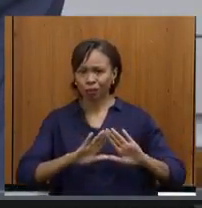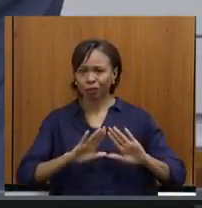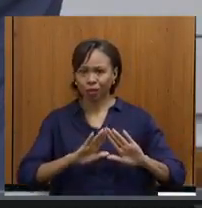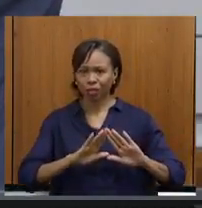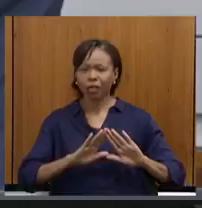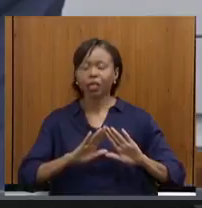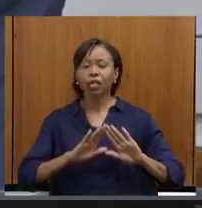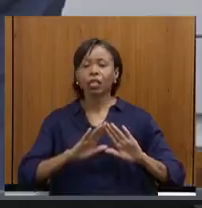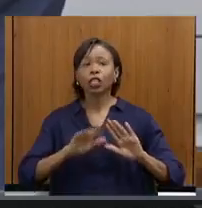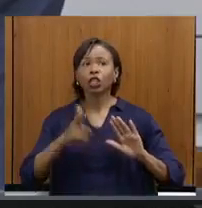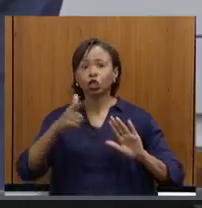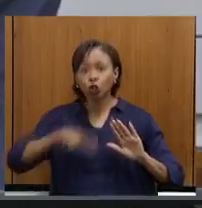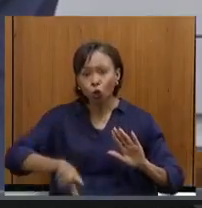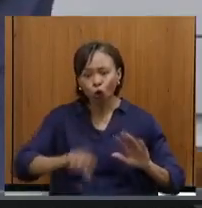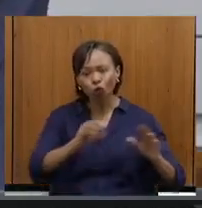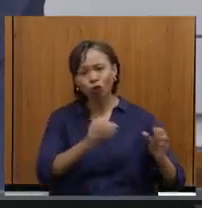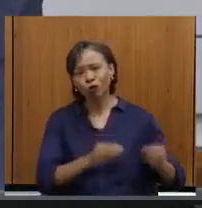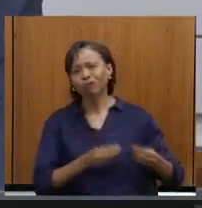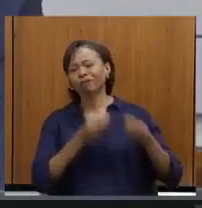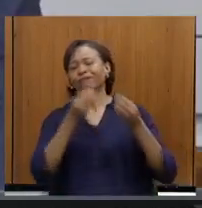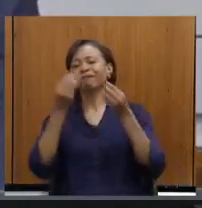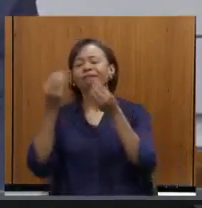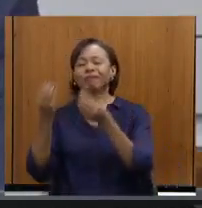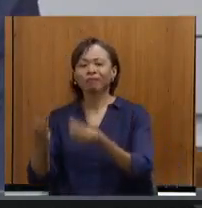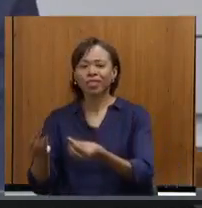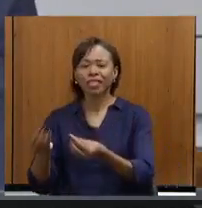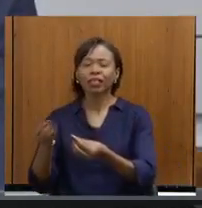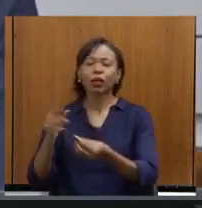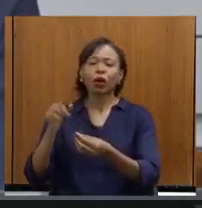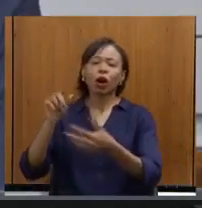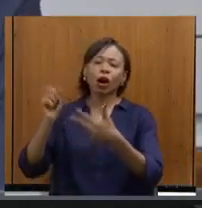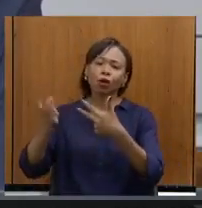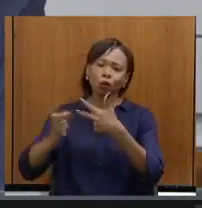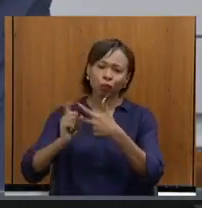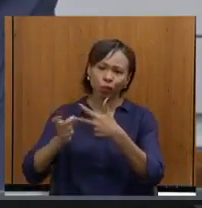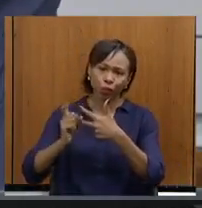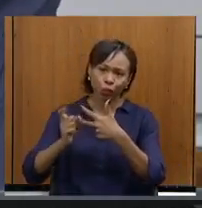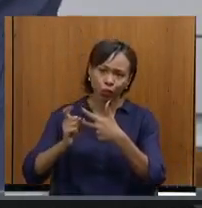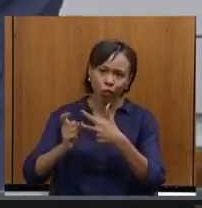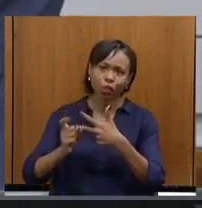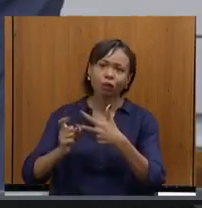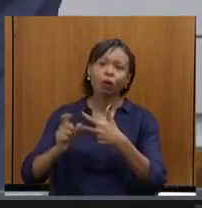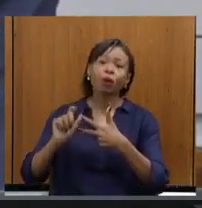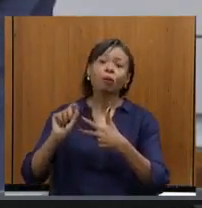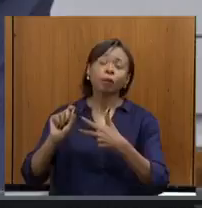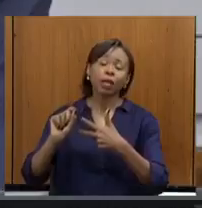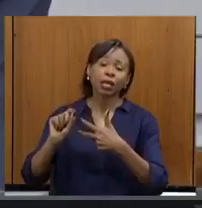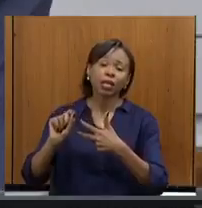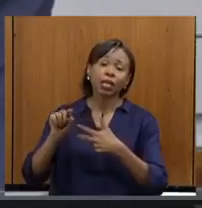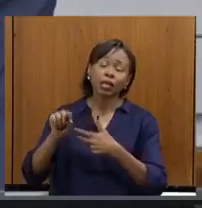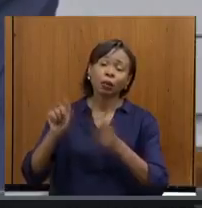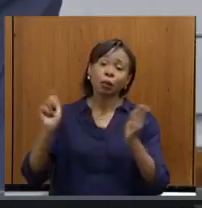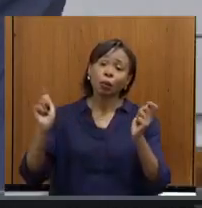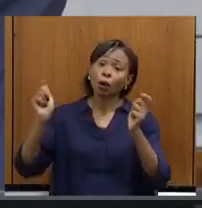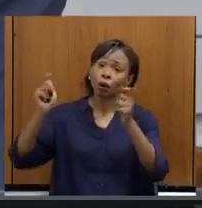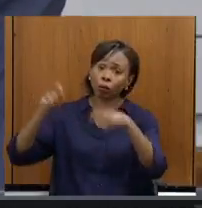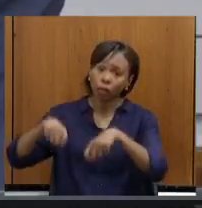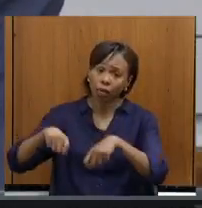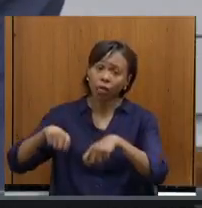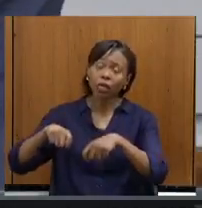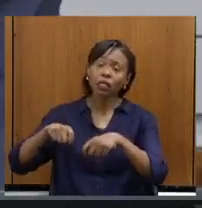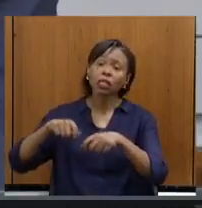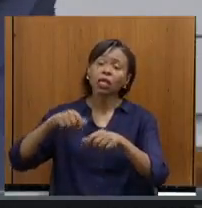reenviado agora, novamente, ao Poder Executivo, para que realmente ele pudesse receber